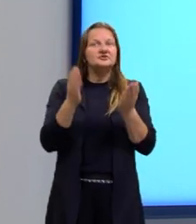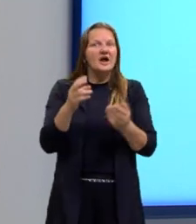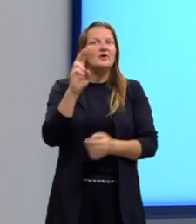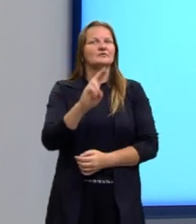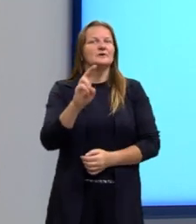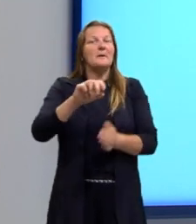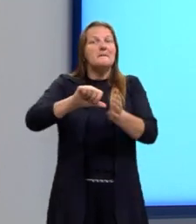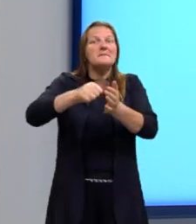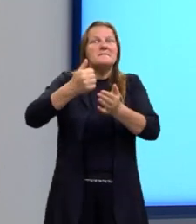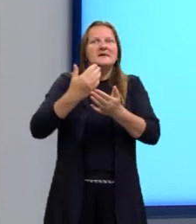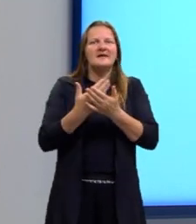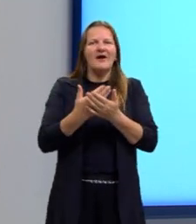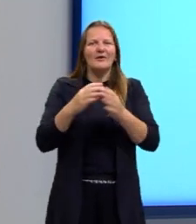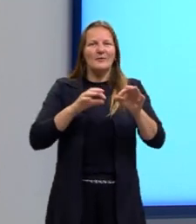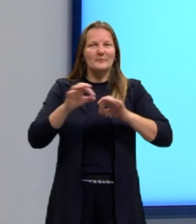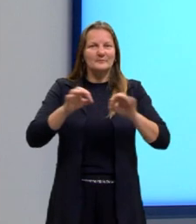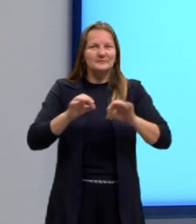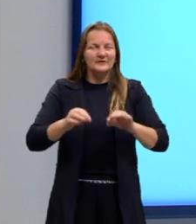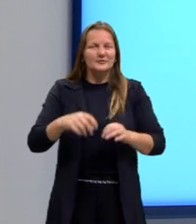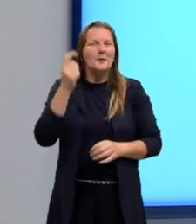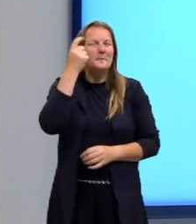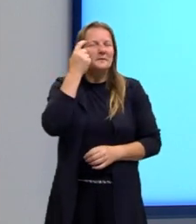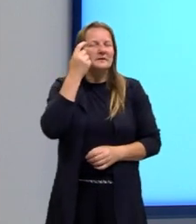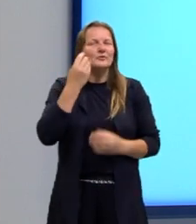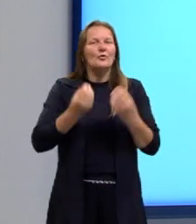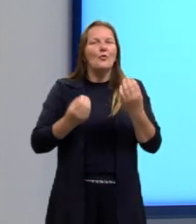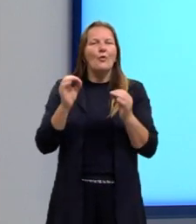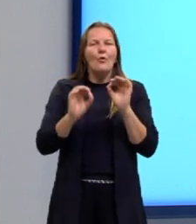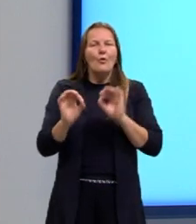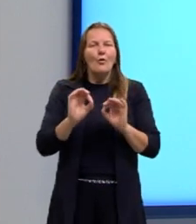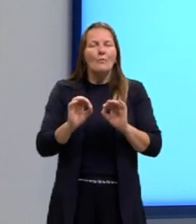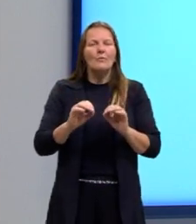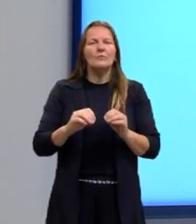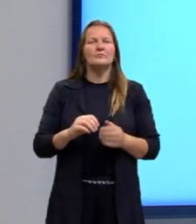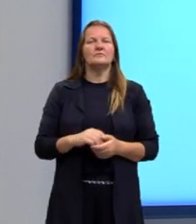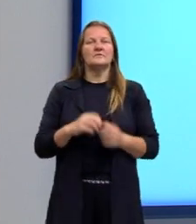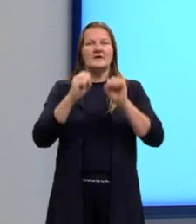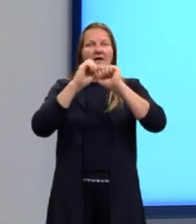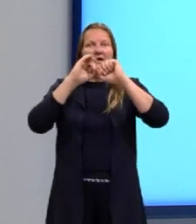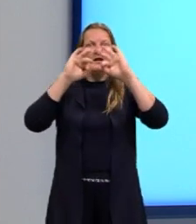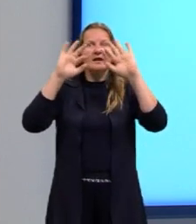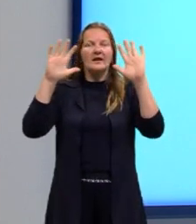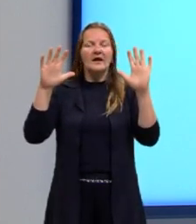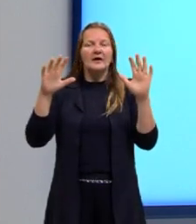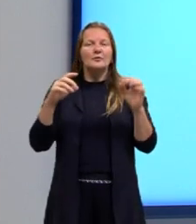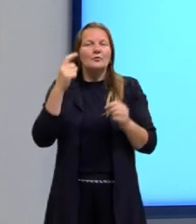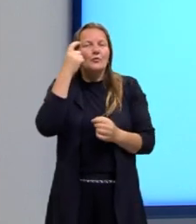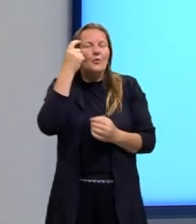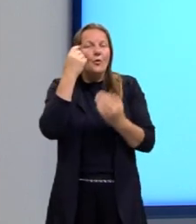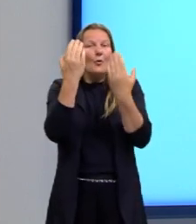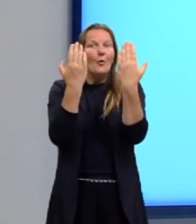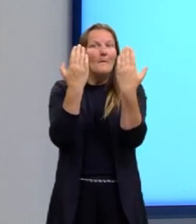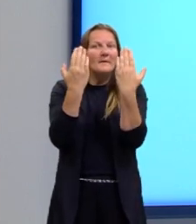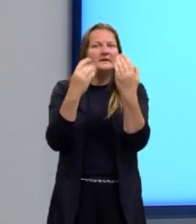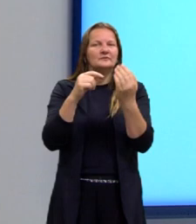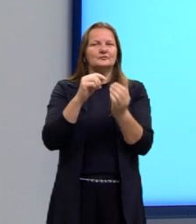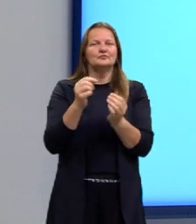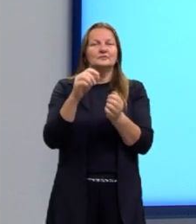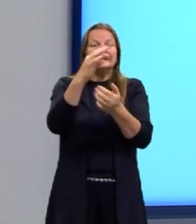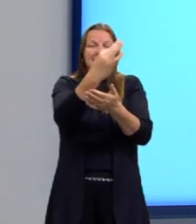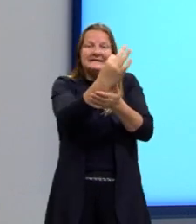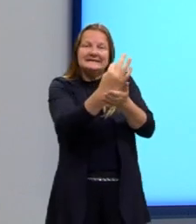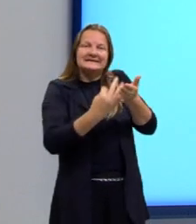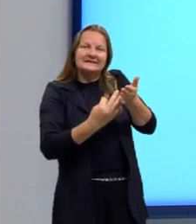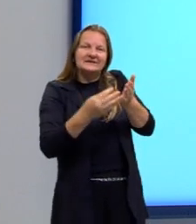na nossa primeira aula do projeto, pensando em deixar muito claro para ti essa associação do texto Sanduíche. Então,